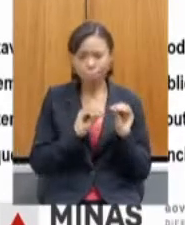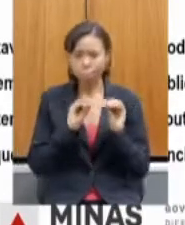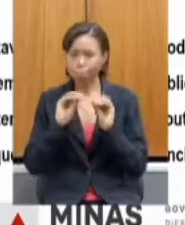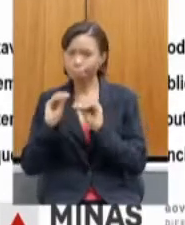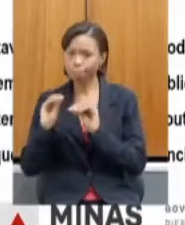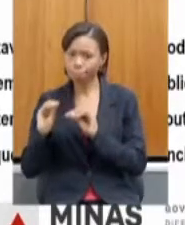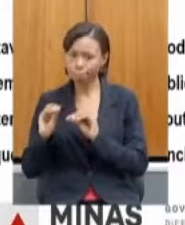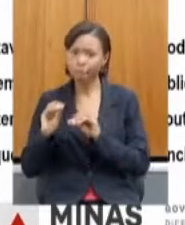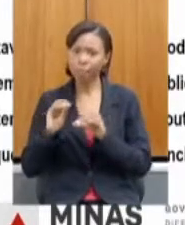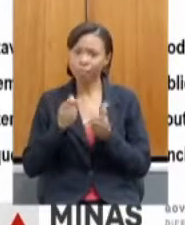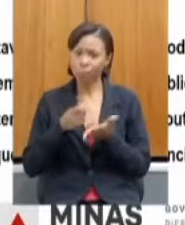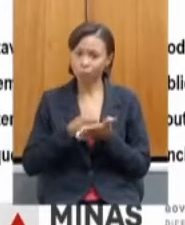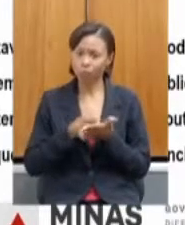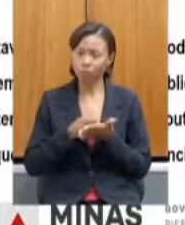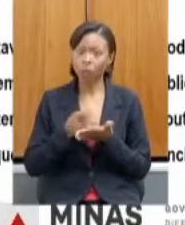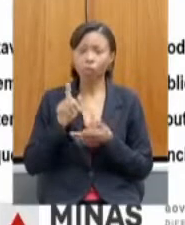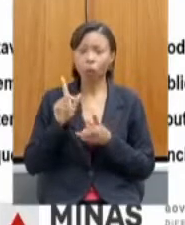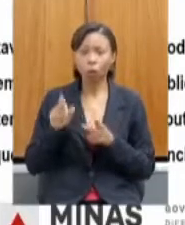Nacional de Águas.